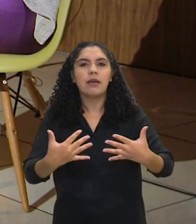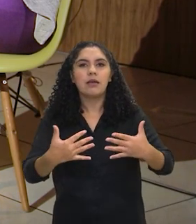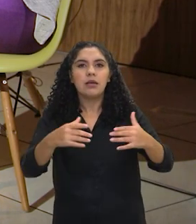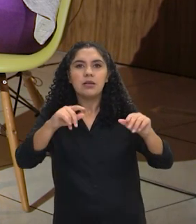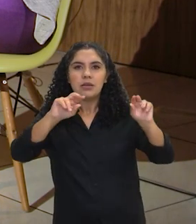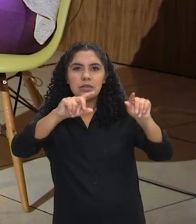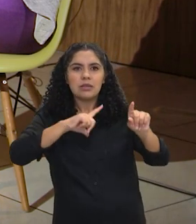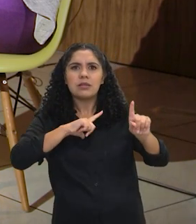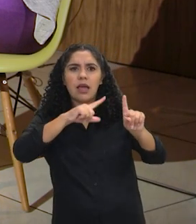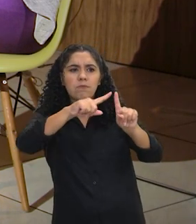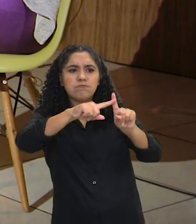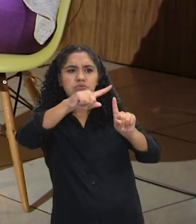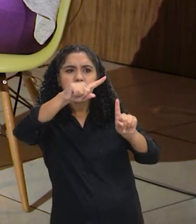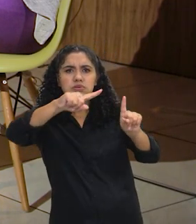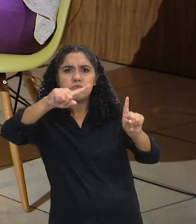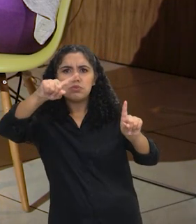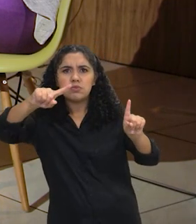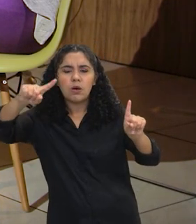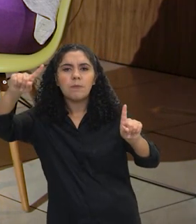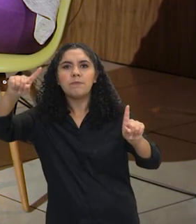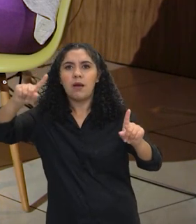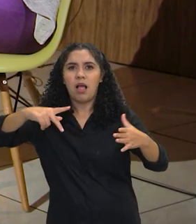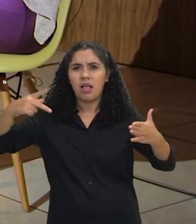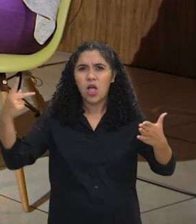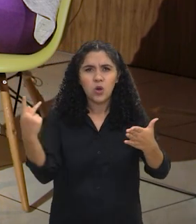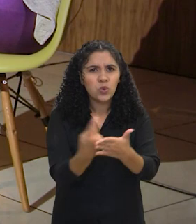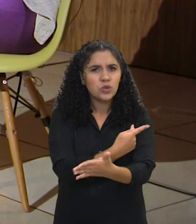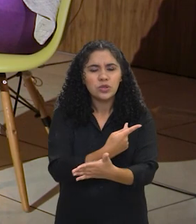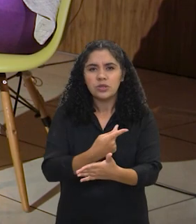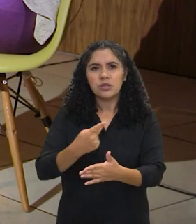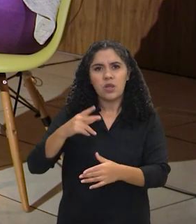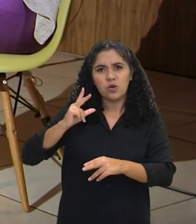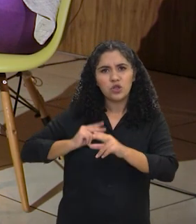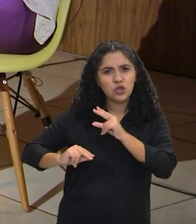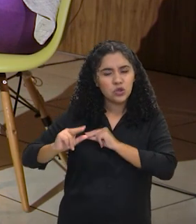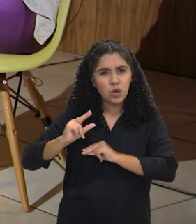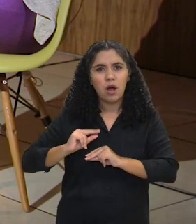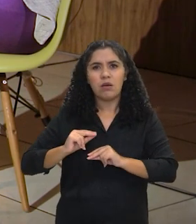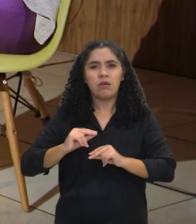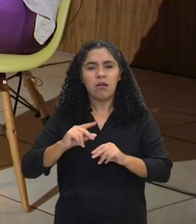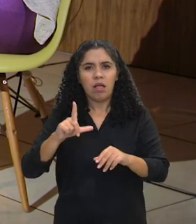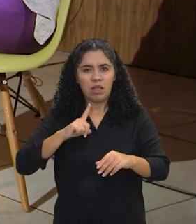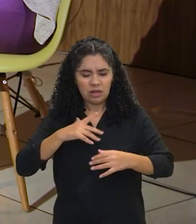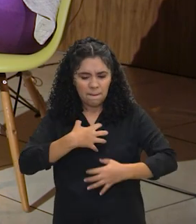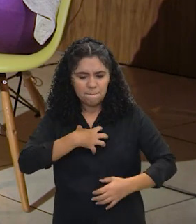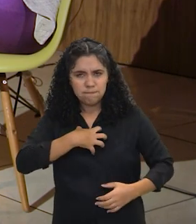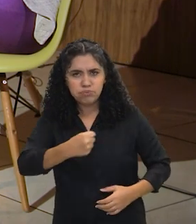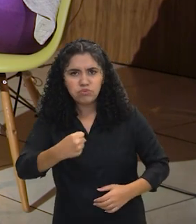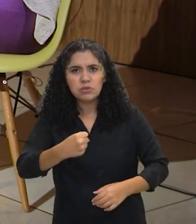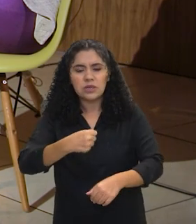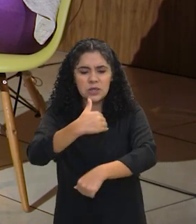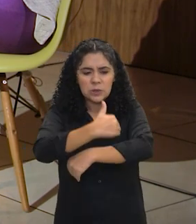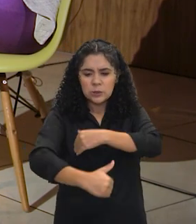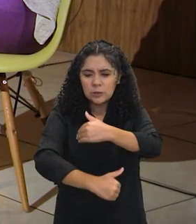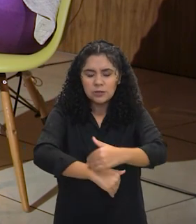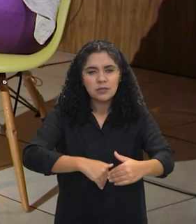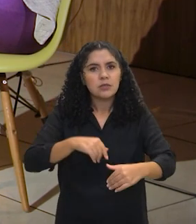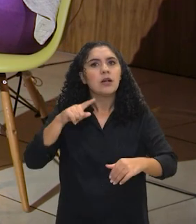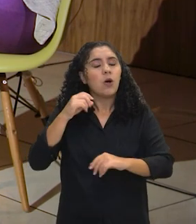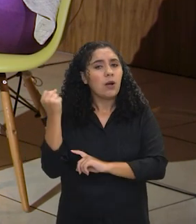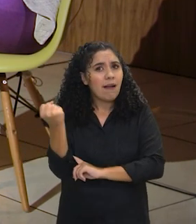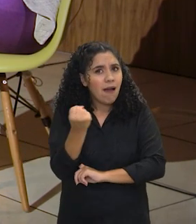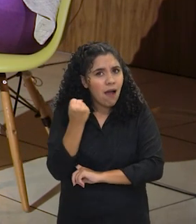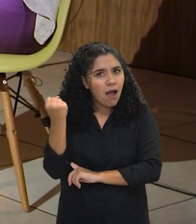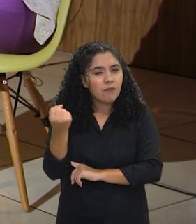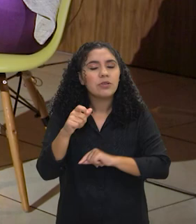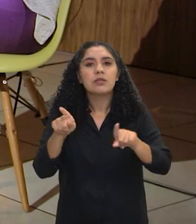crescimento significativo de automutilação e tentativas de suicídio. É um tema grave. Nós temos um crescimento de problemas de